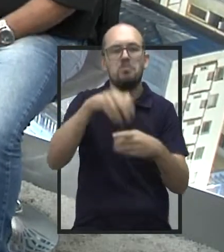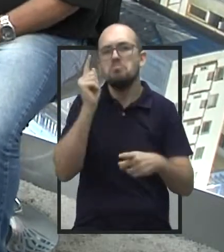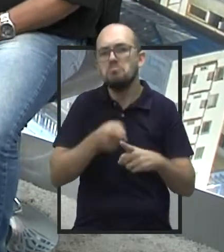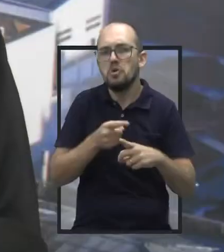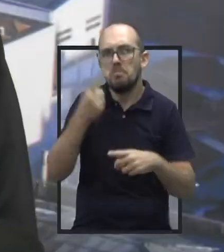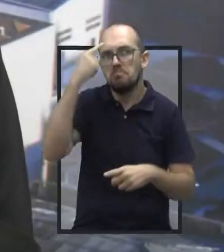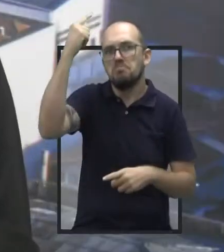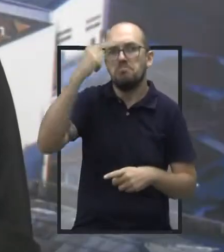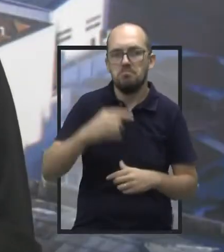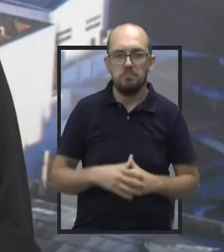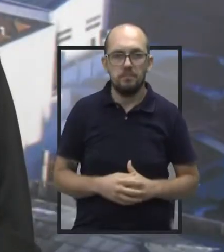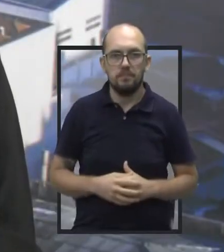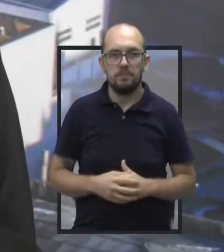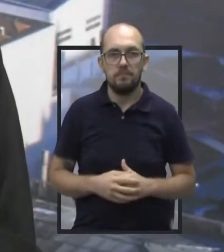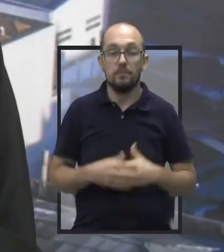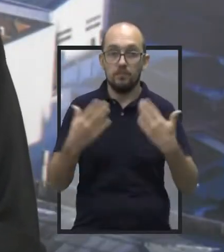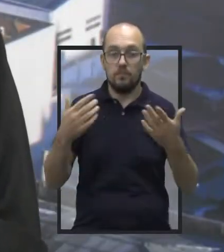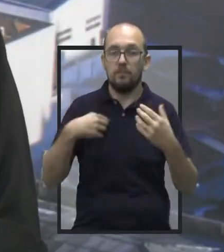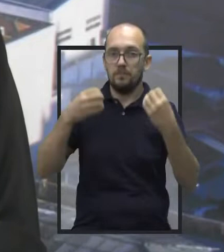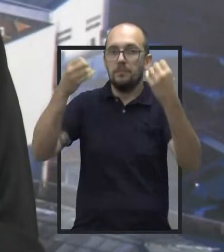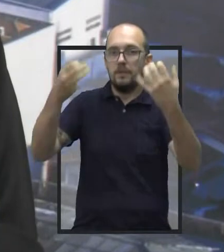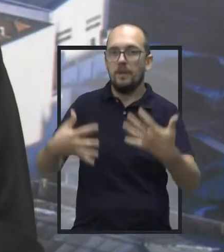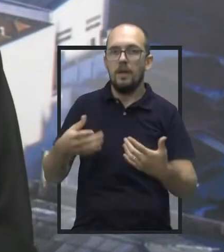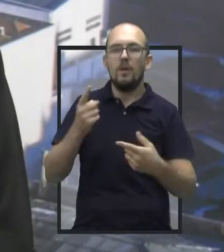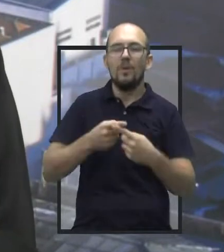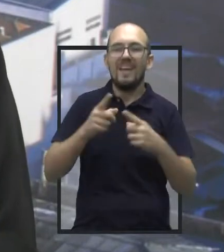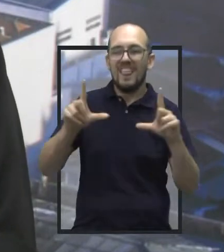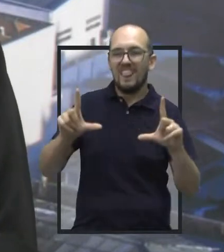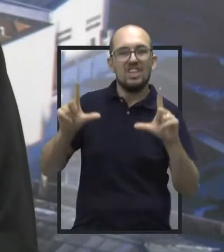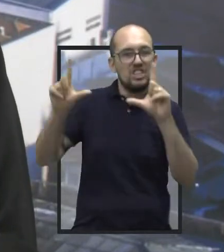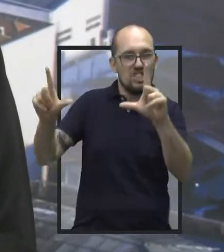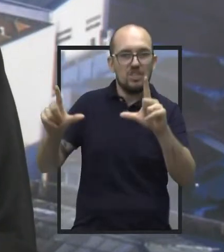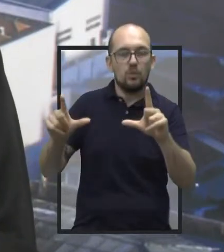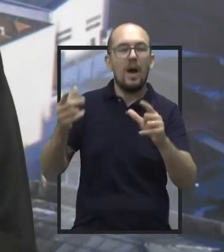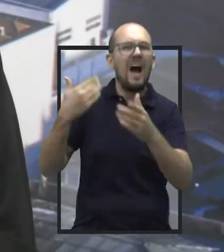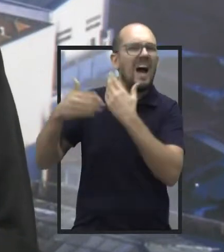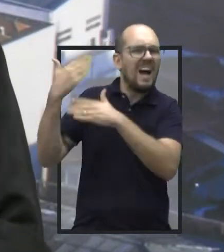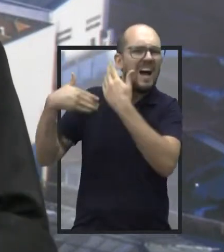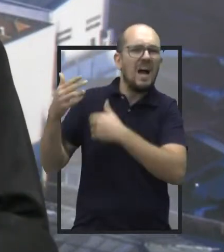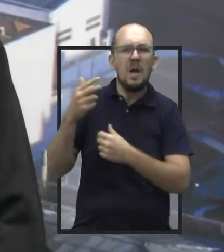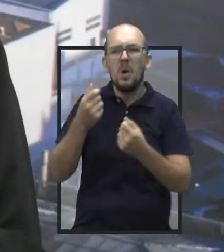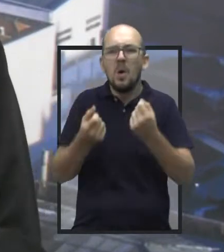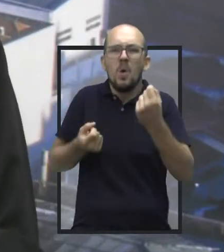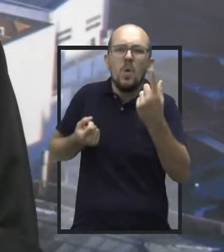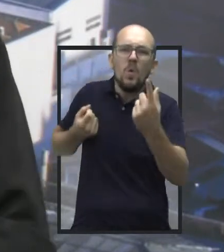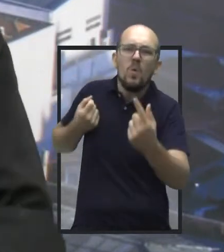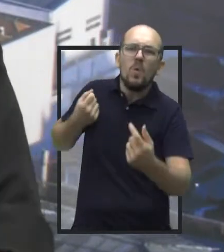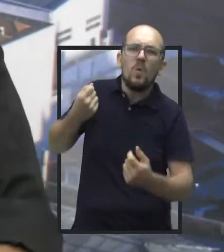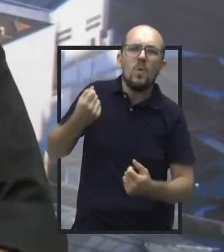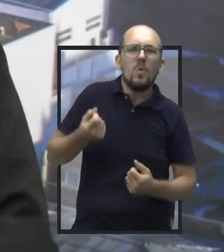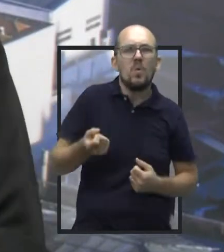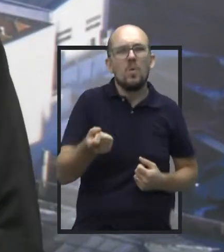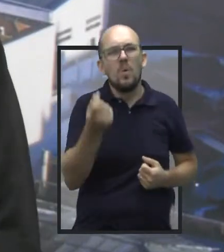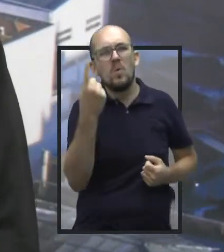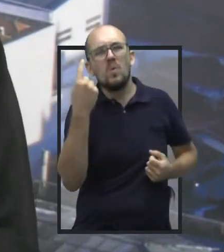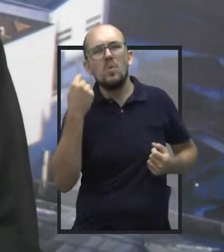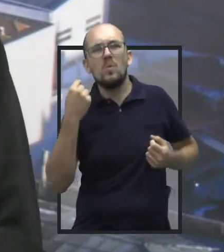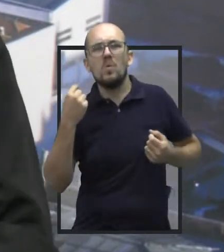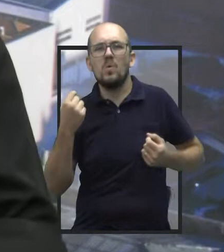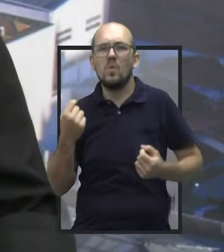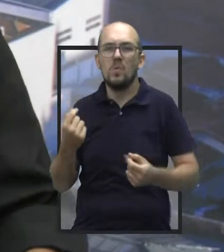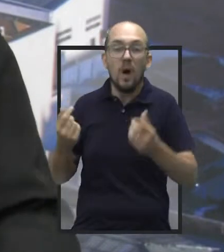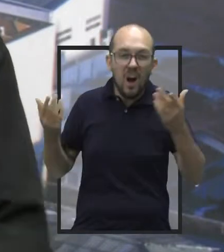Olha, Ângelo, veja bem, quanto ao título, o título era uma coisa rara. O título era uma coisa assim, quando a pessoa recebia, era uma glória para a pessoa.